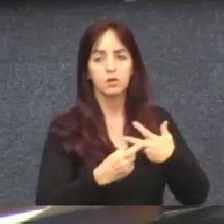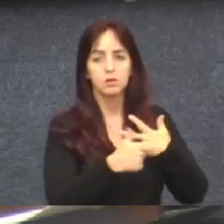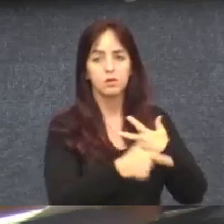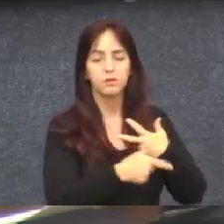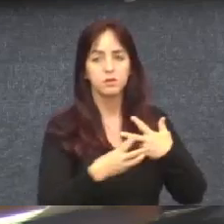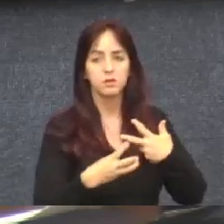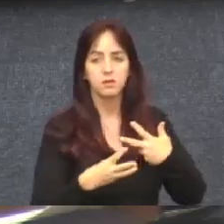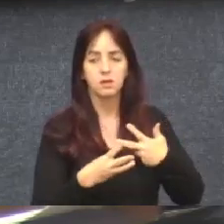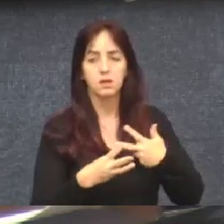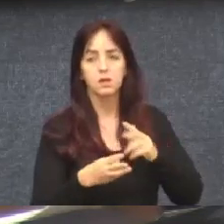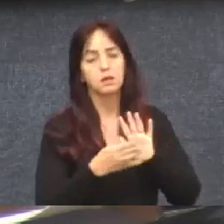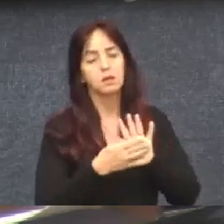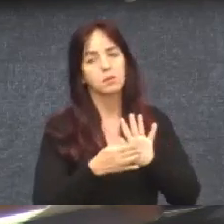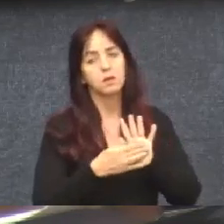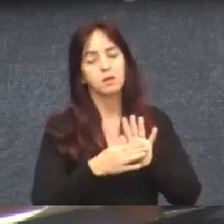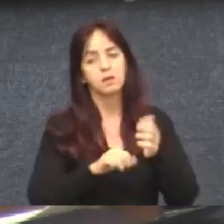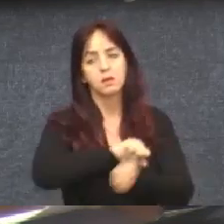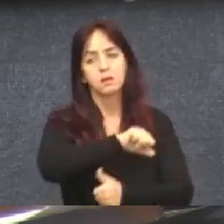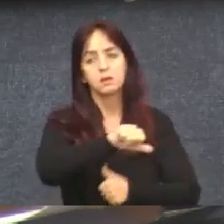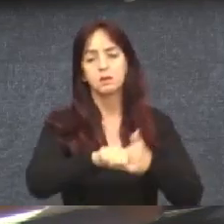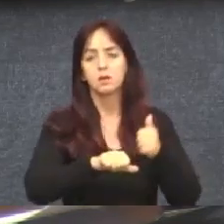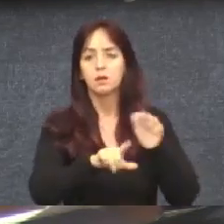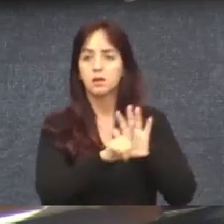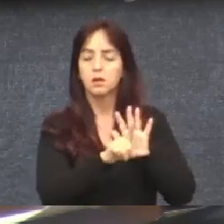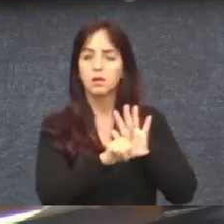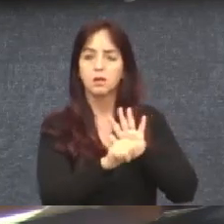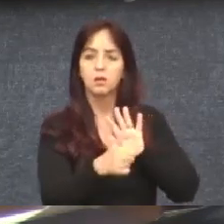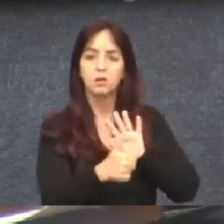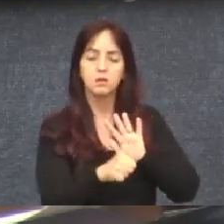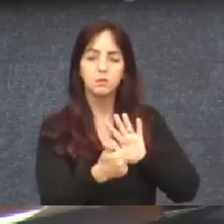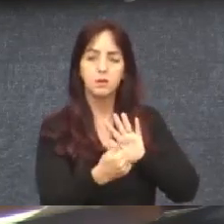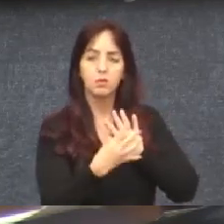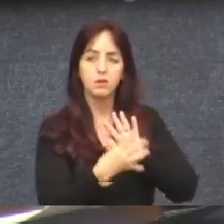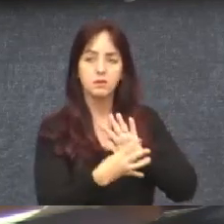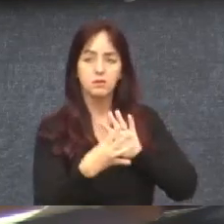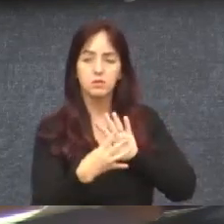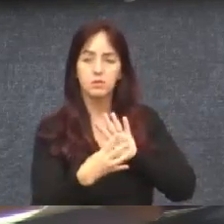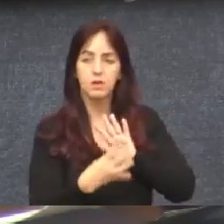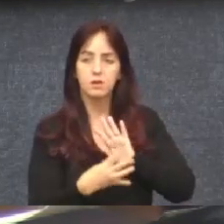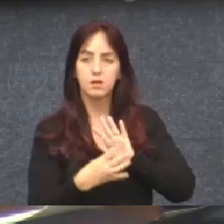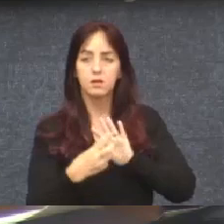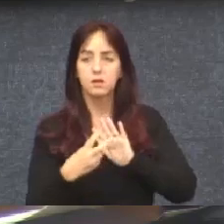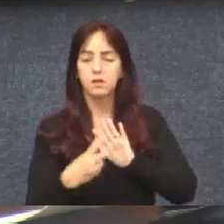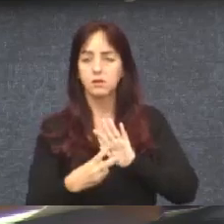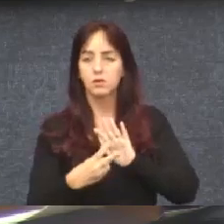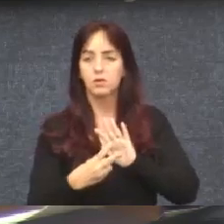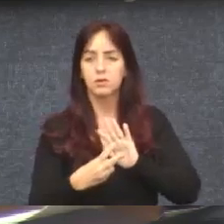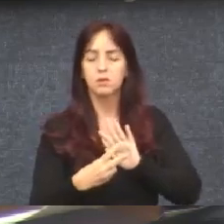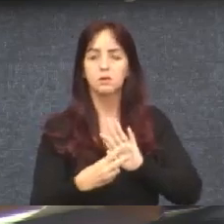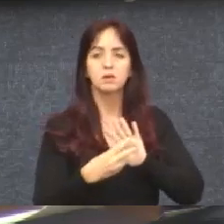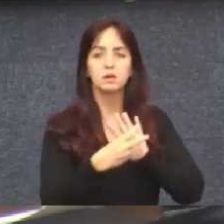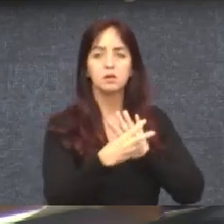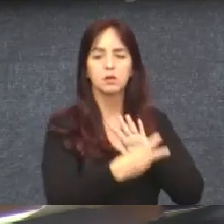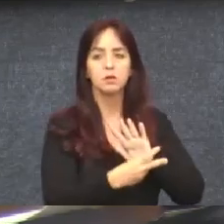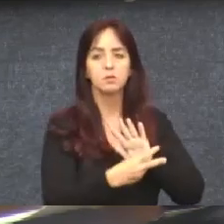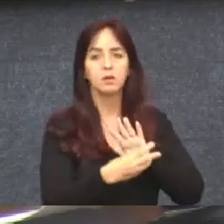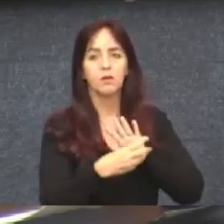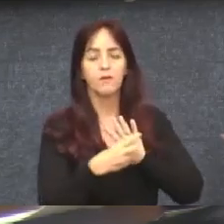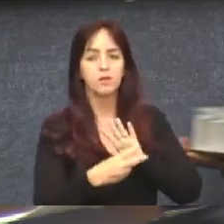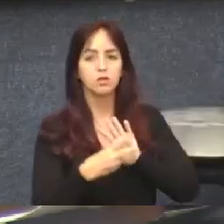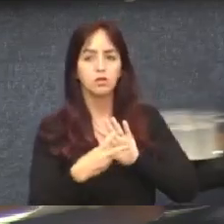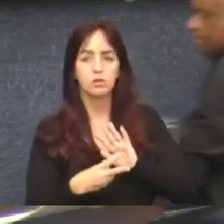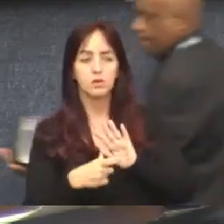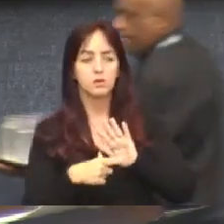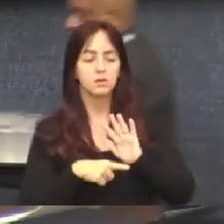2023, emenda. Altera a lei do número 11.442, de 29 de dezembro de 2022, que